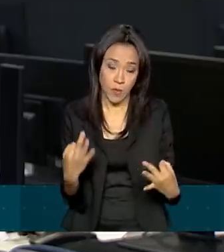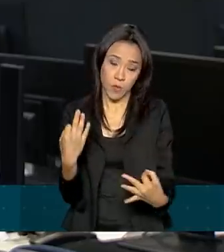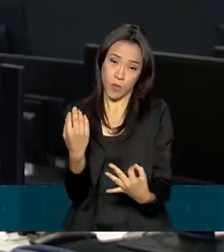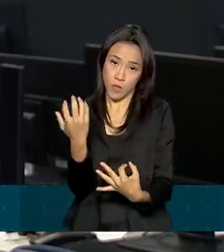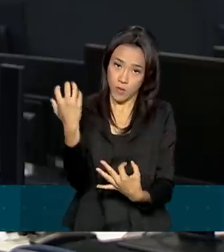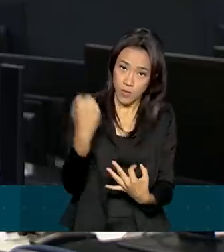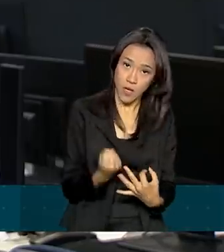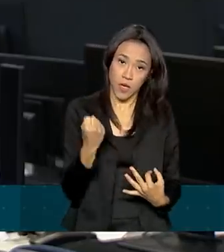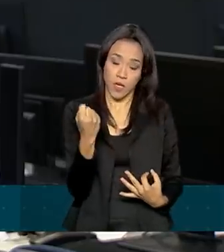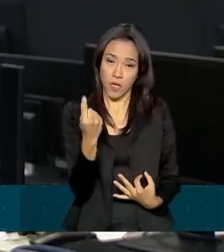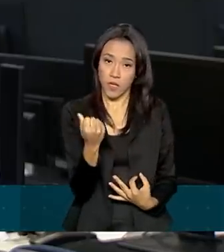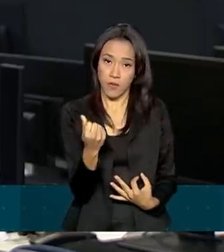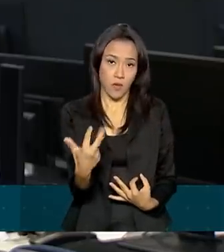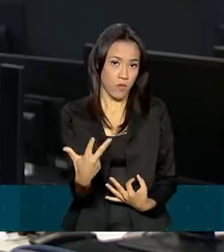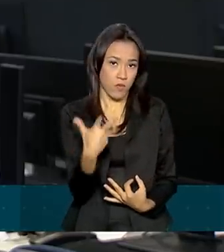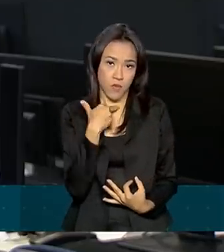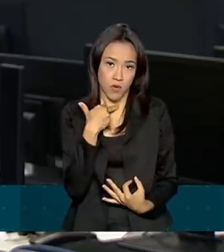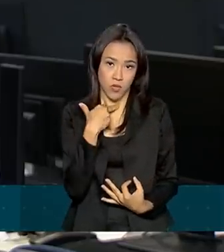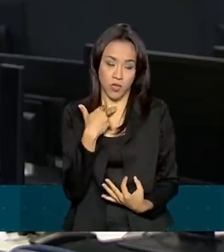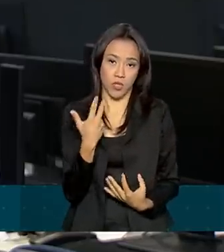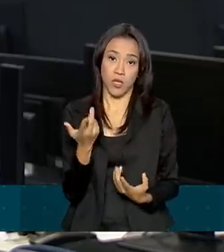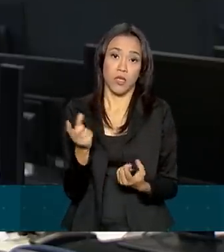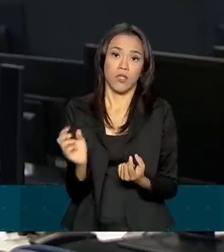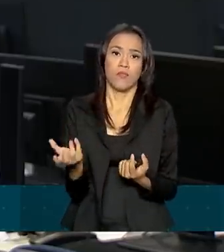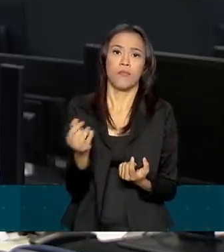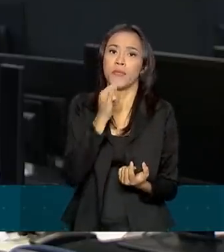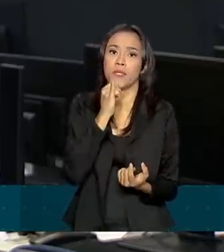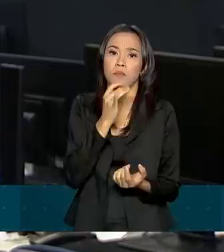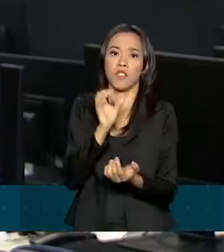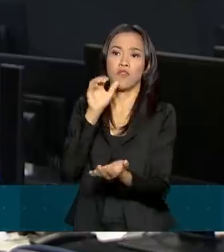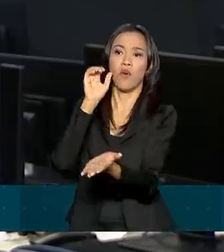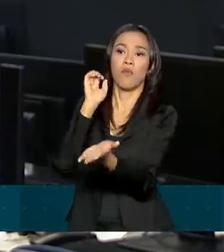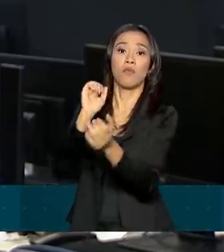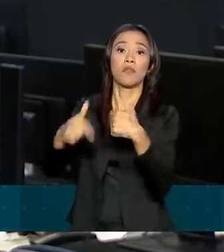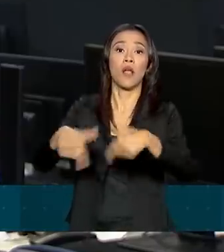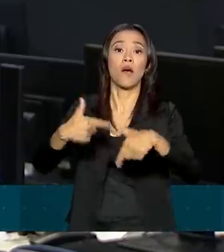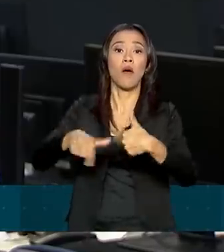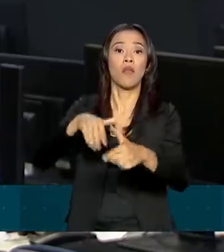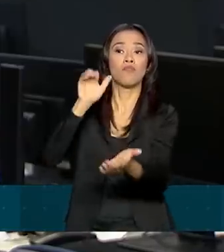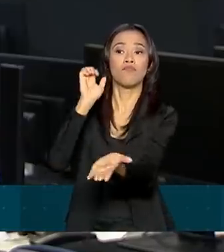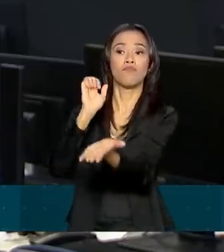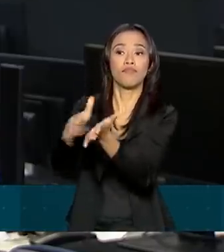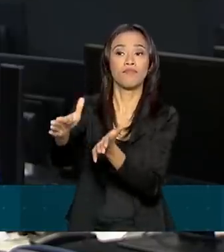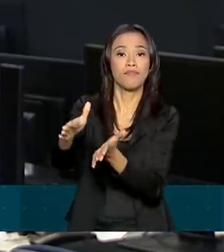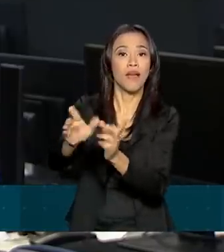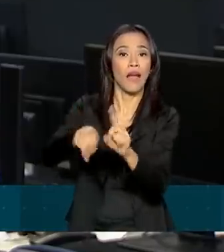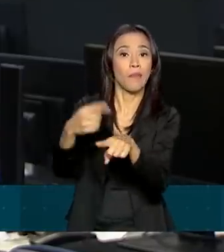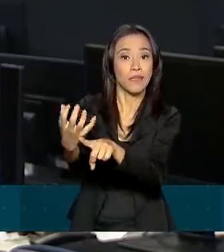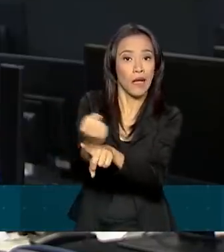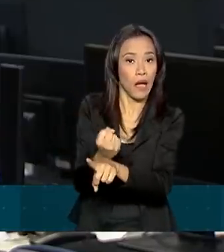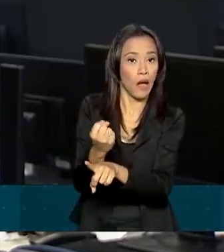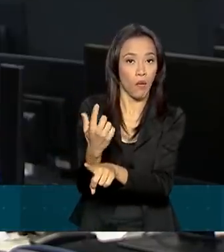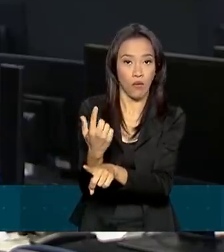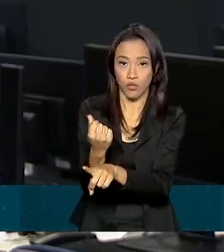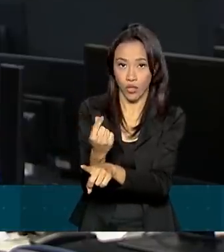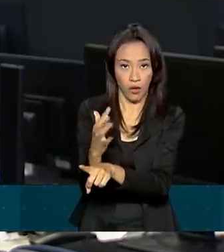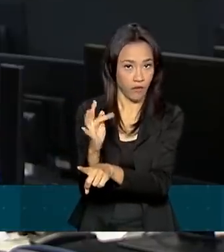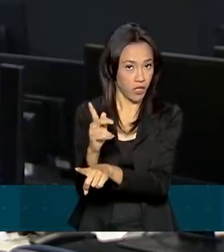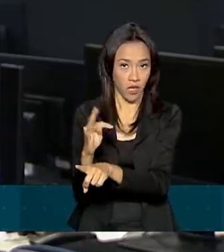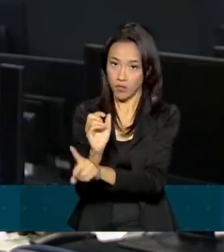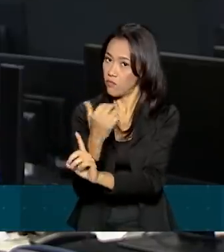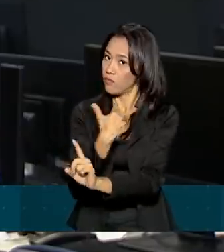não poderão mais retirar o FGTS em caso de demissão sem justa causa, como acontece atualmente. Nesse caso, as retiradas